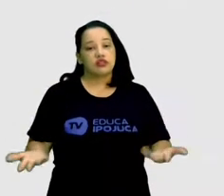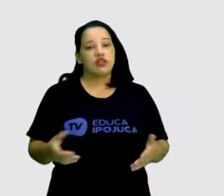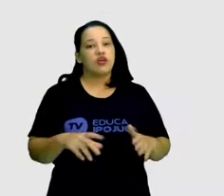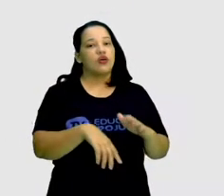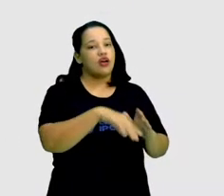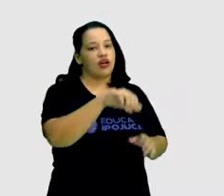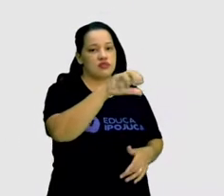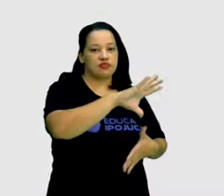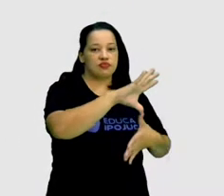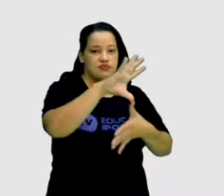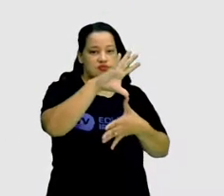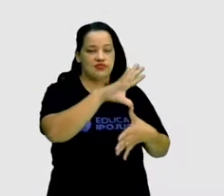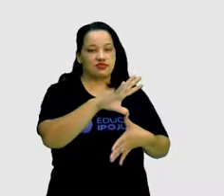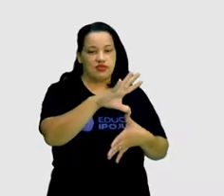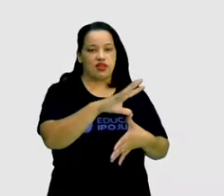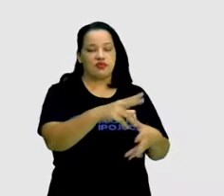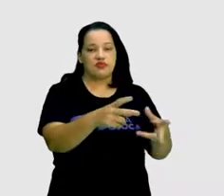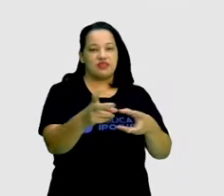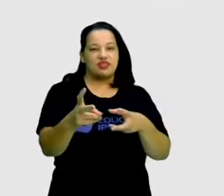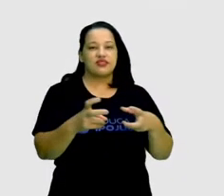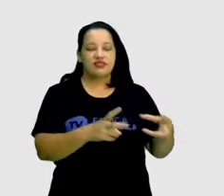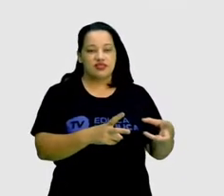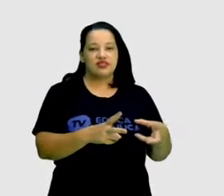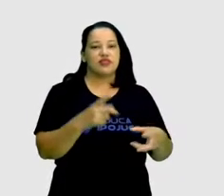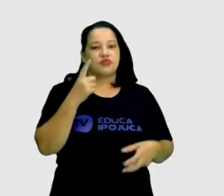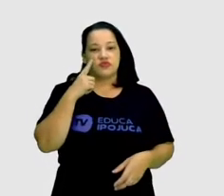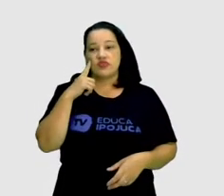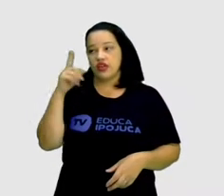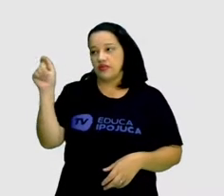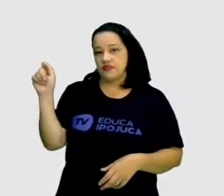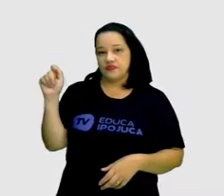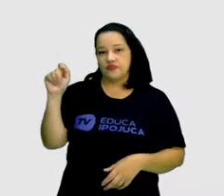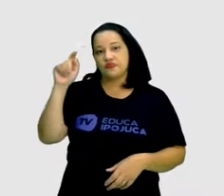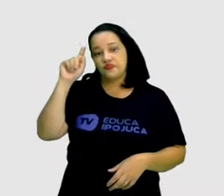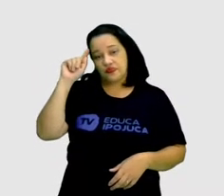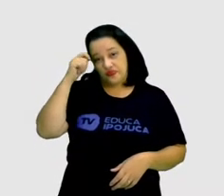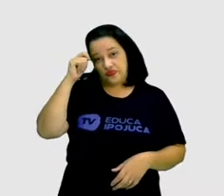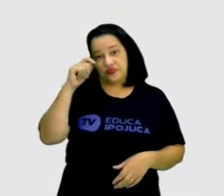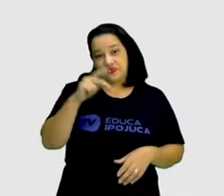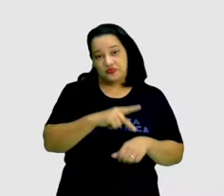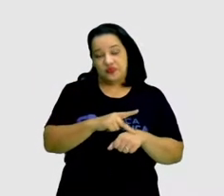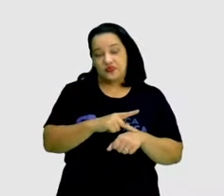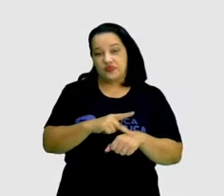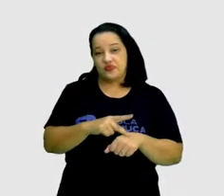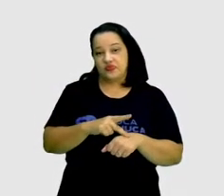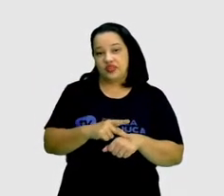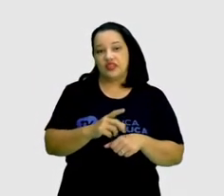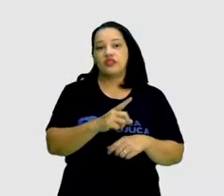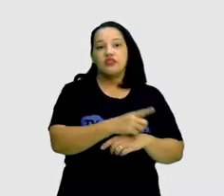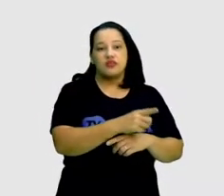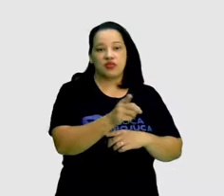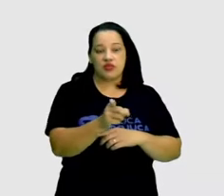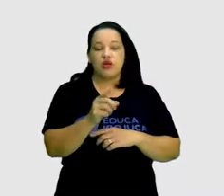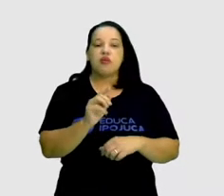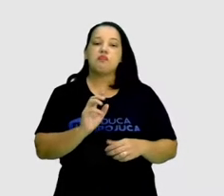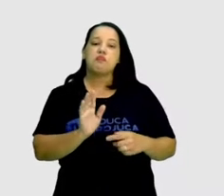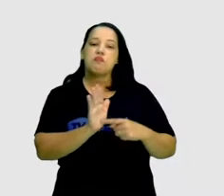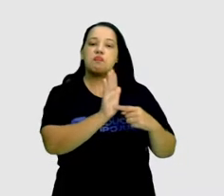podemos perceber três setas em preto, cada uma apontando para um dos distritos.